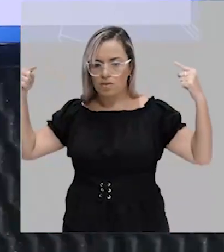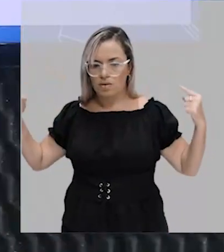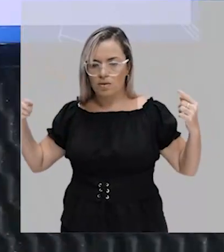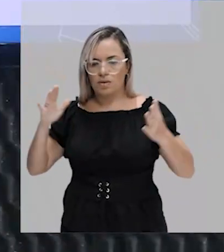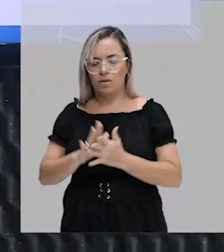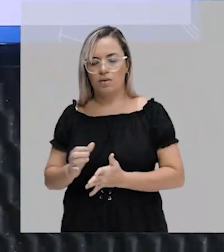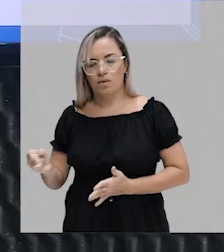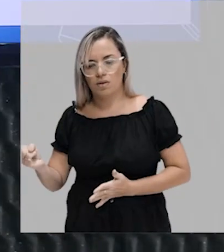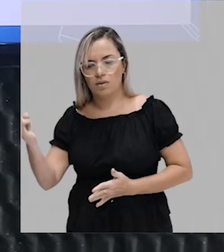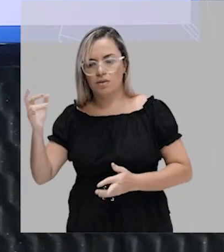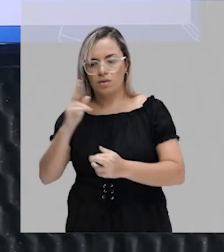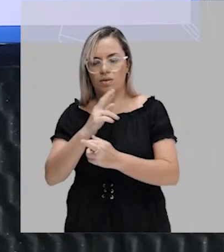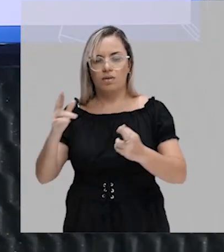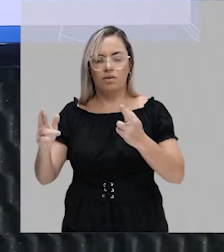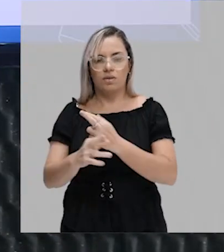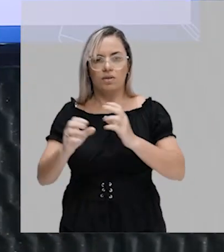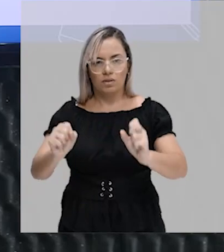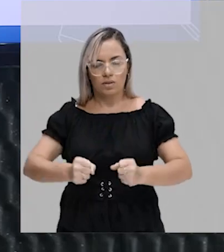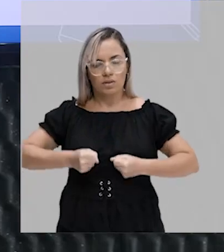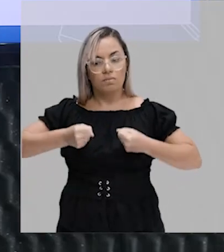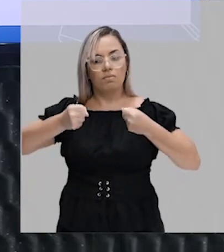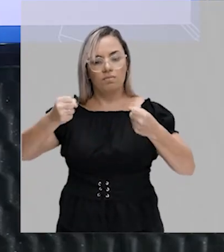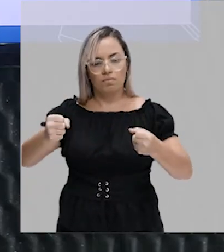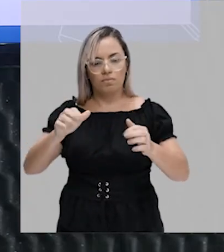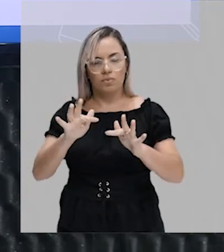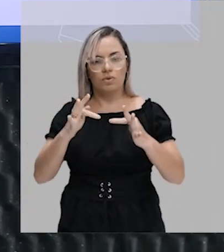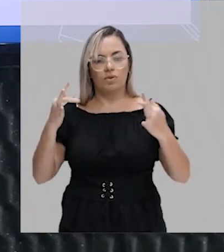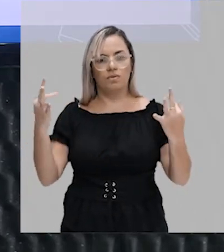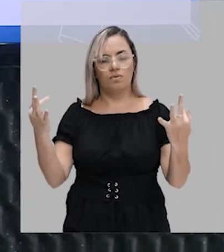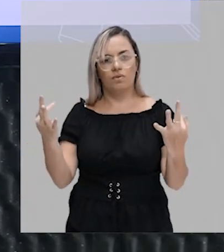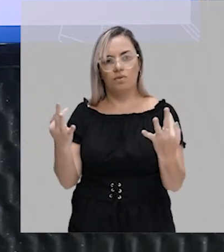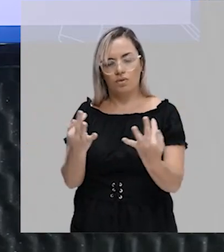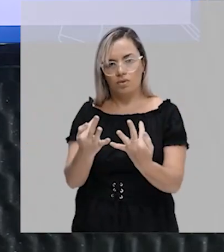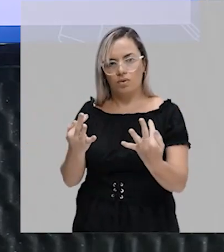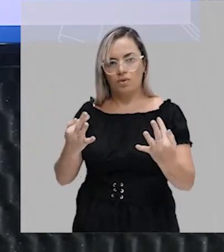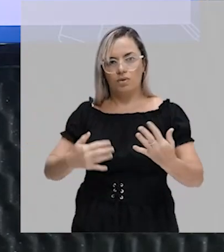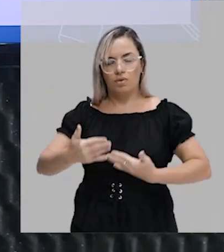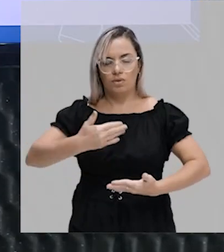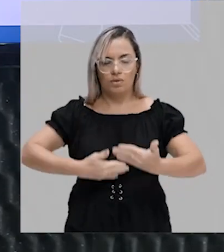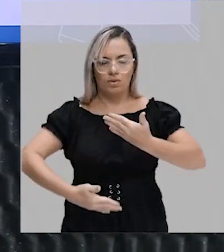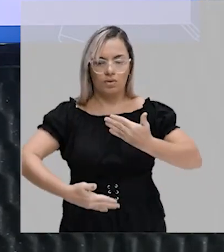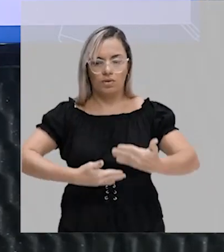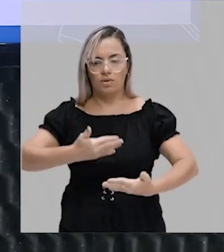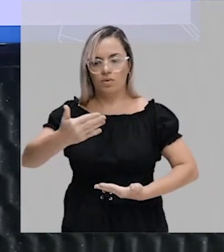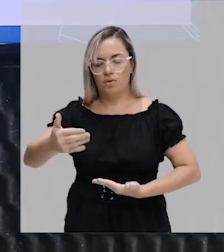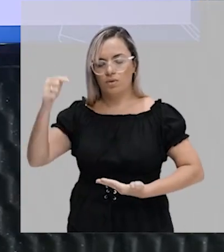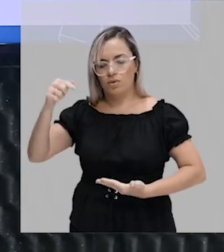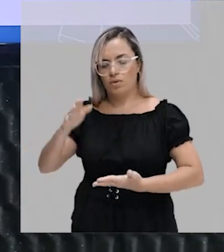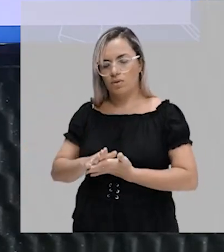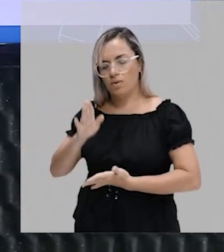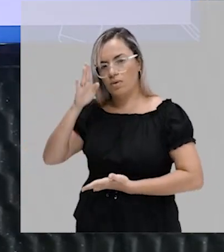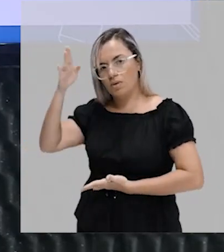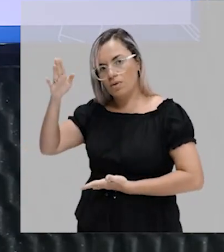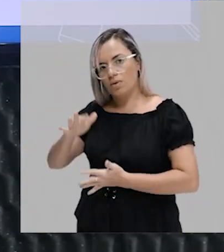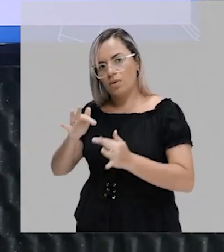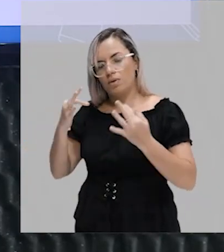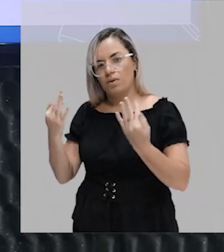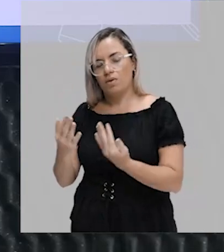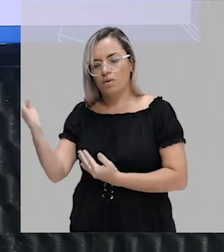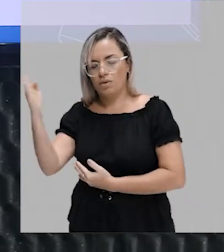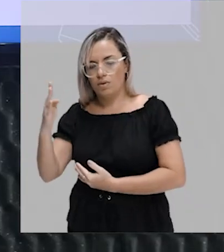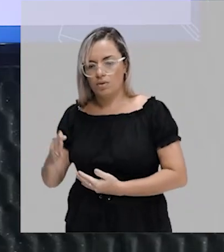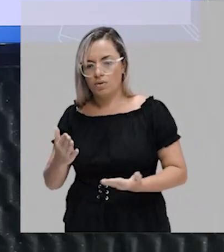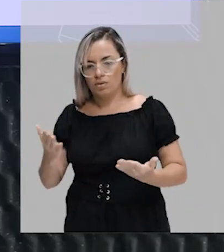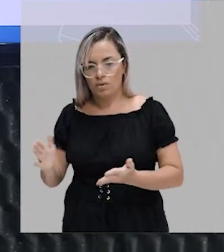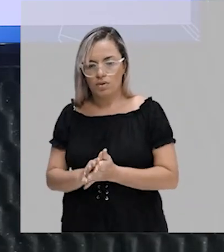do patriarcado, desse sistema de poder, nas relações de poder, principalmente na família brasileira. Então